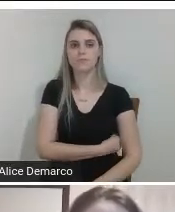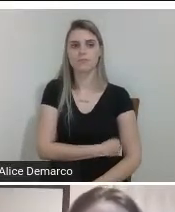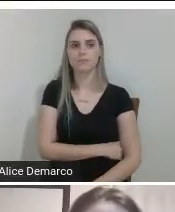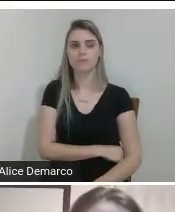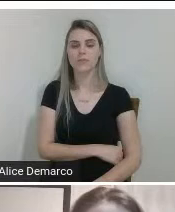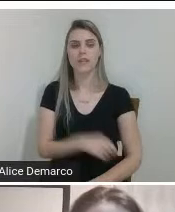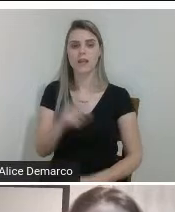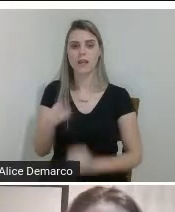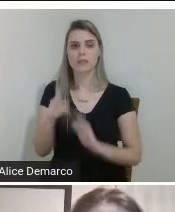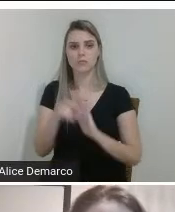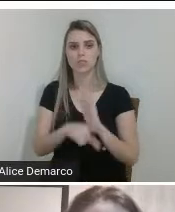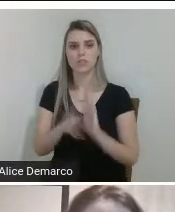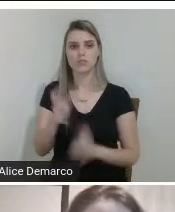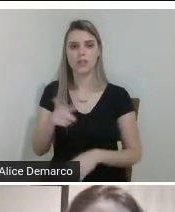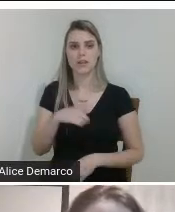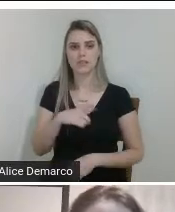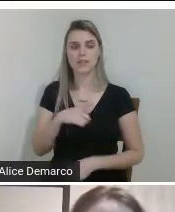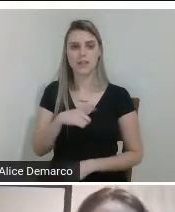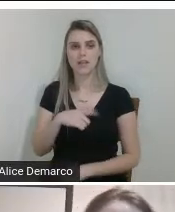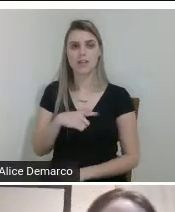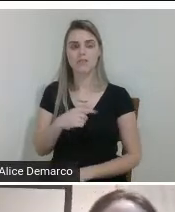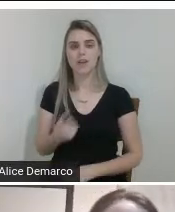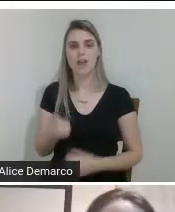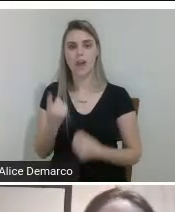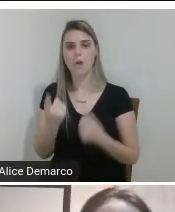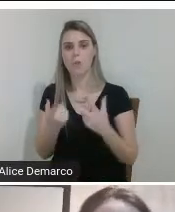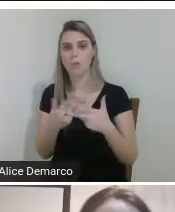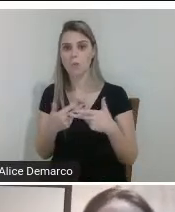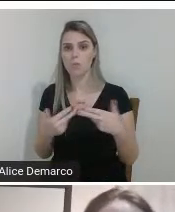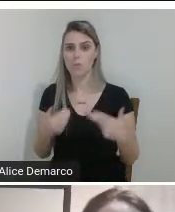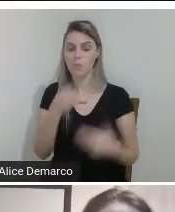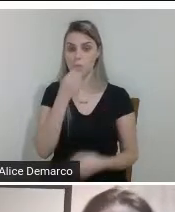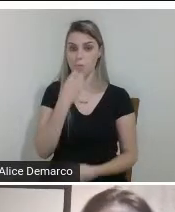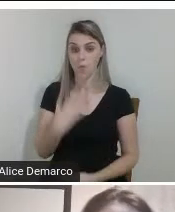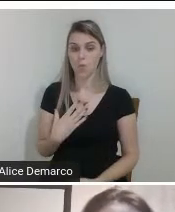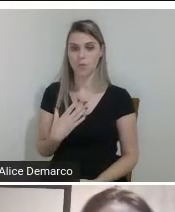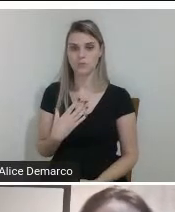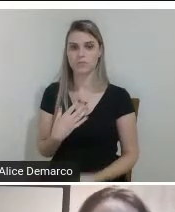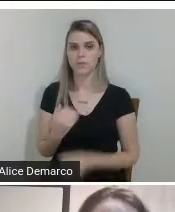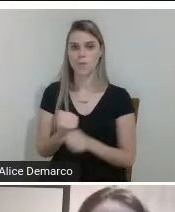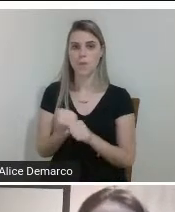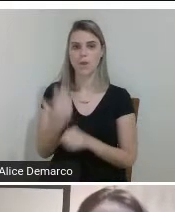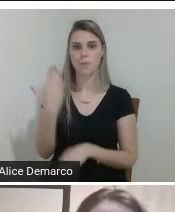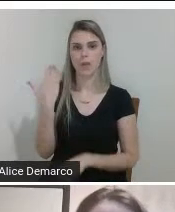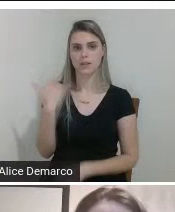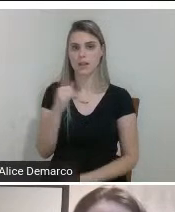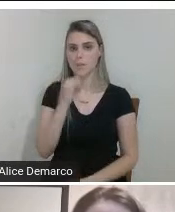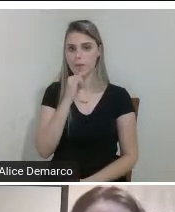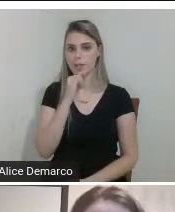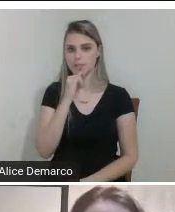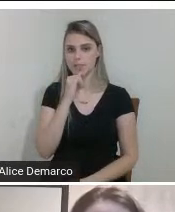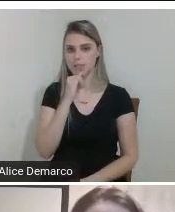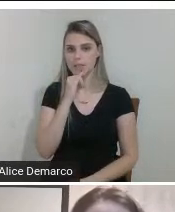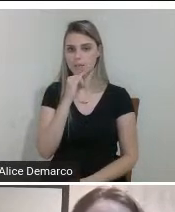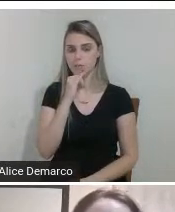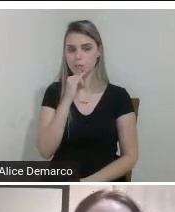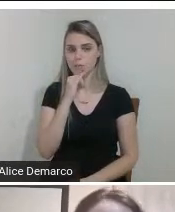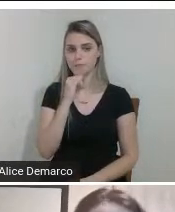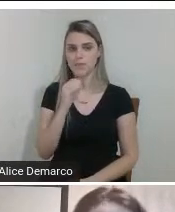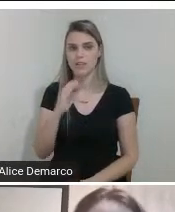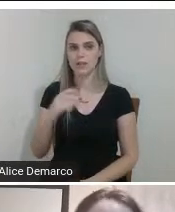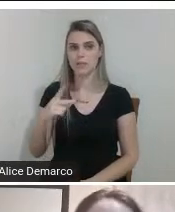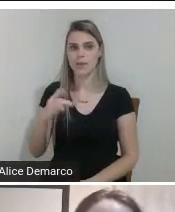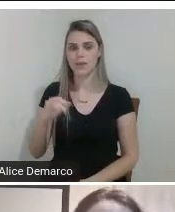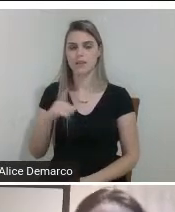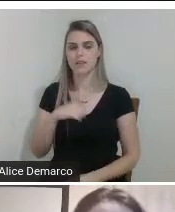já teve alguns alguns frutos desse projeto ano passado por exemplo a gente participou do CPI né que é o nosso seminário de